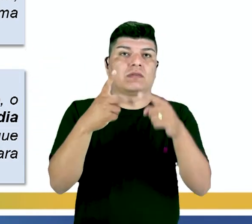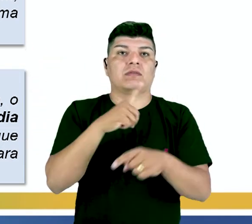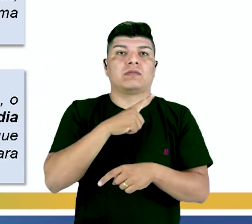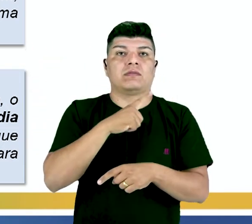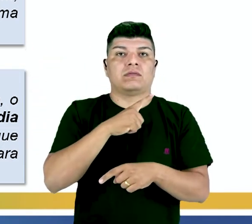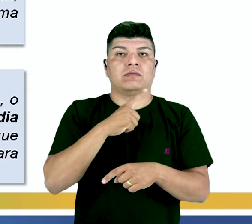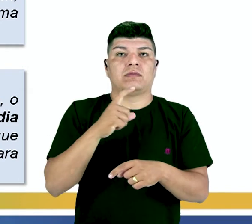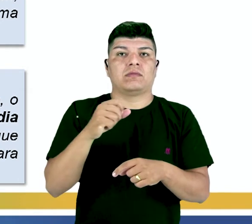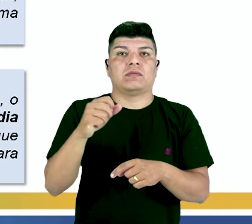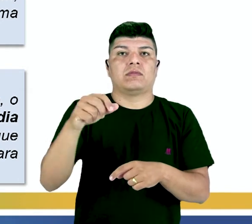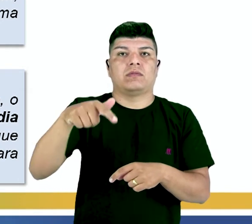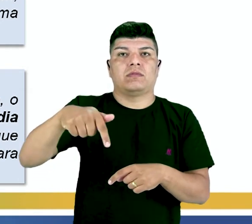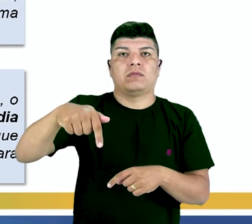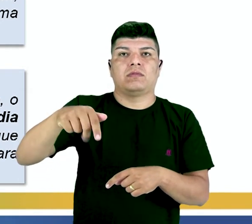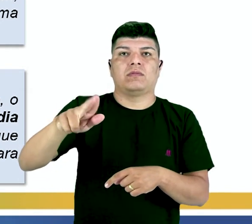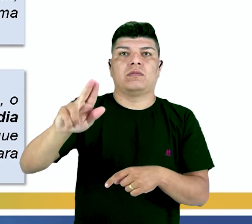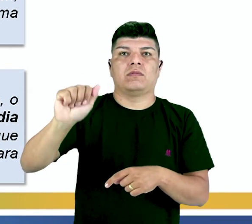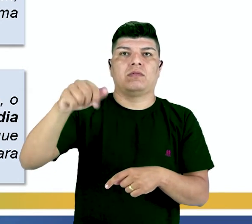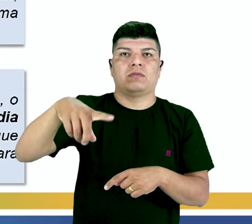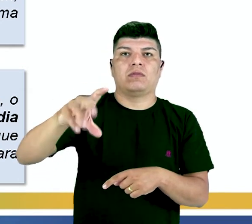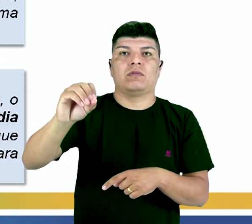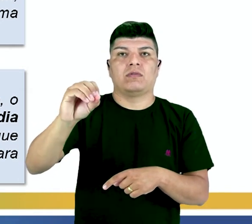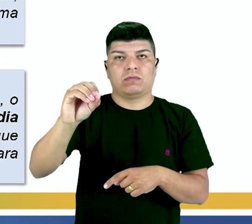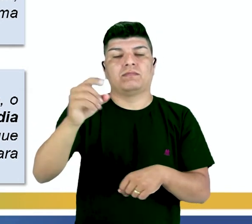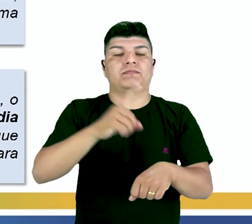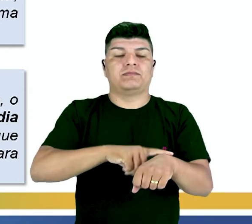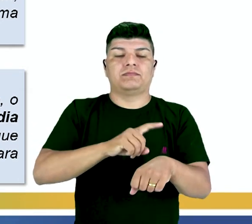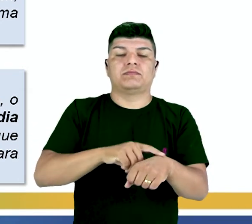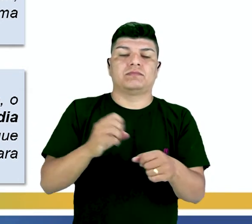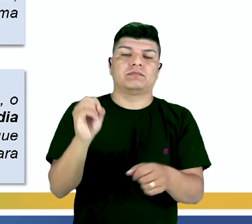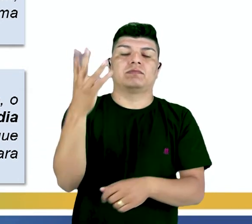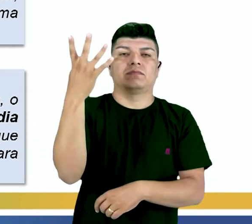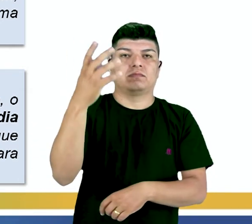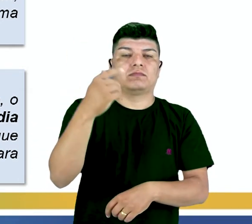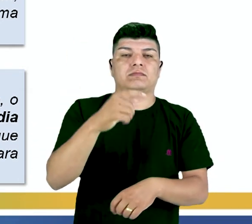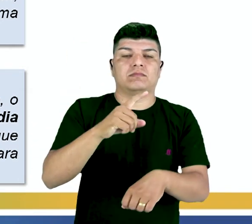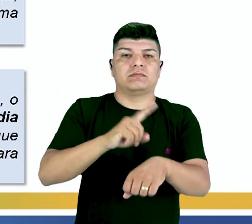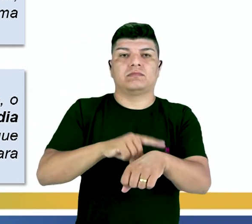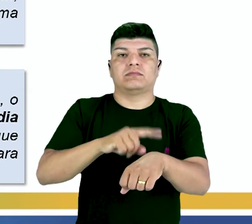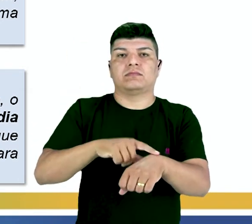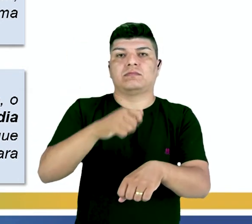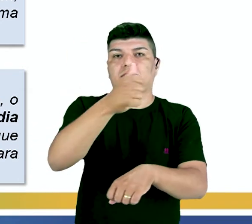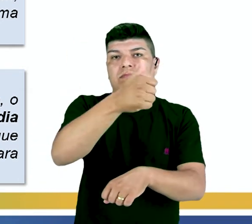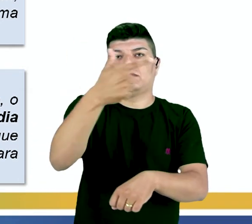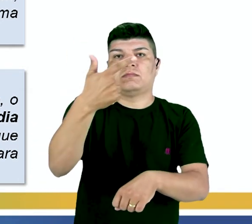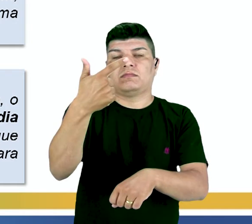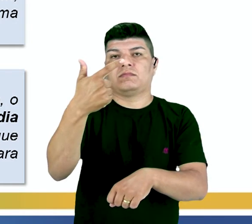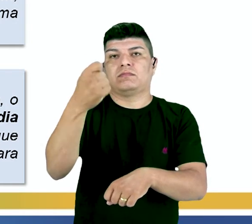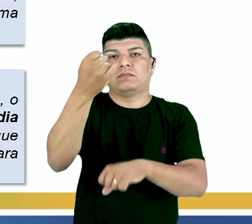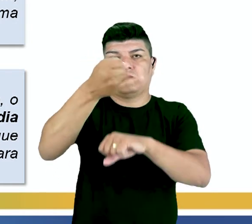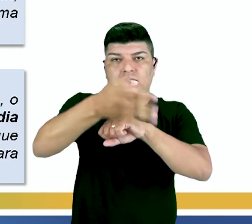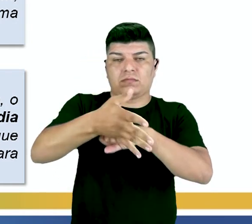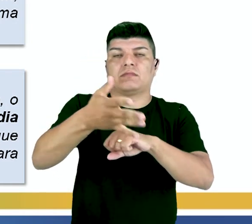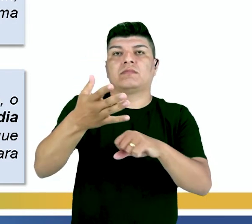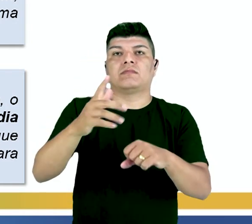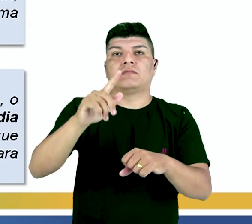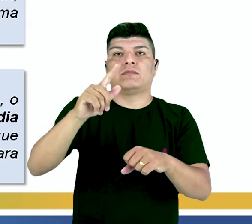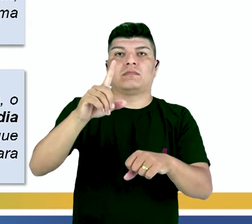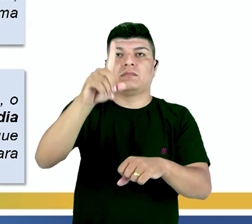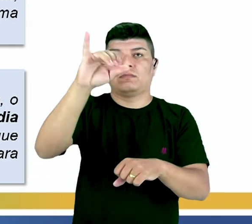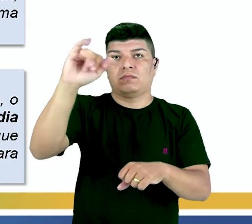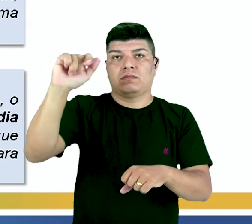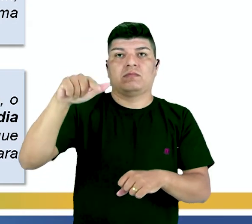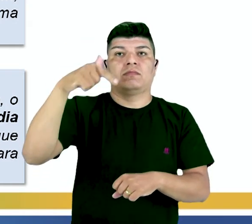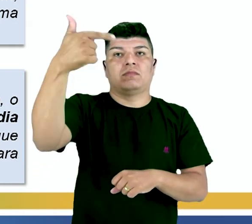a expressão quando, que também demarca a questão de temporalidade, meia-noite, que era o momento, né? A hora demarcada. No dia seguinte,